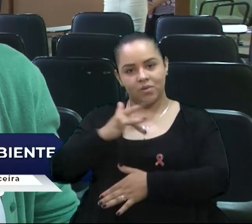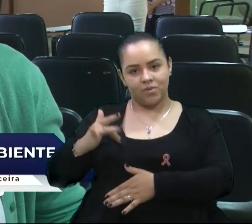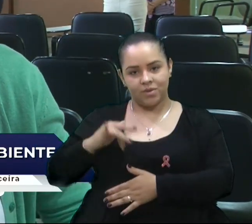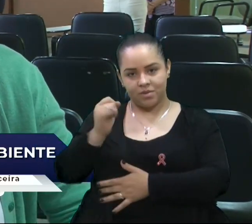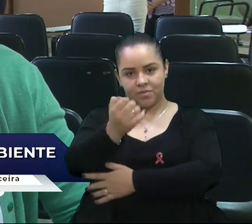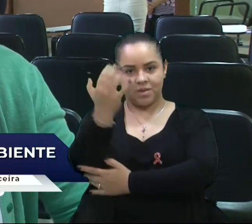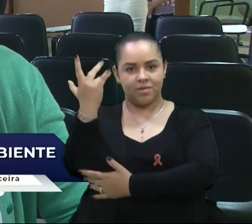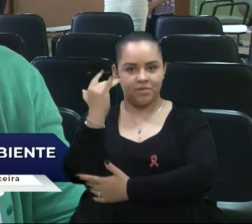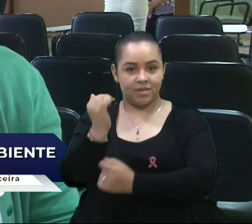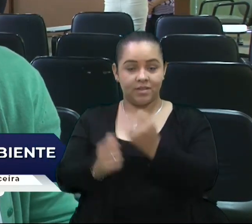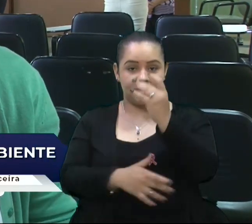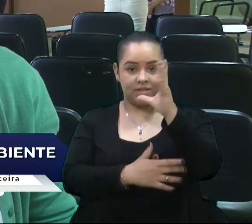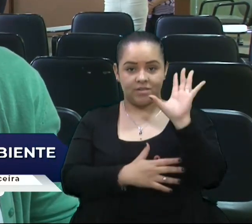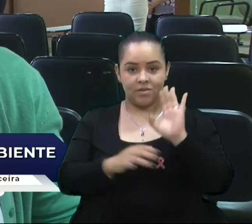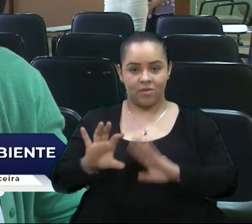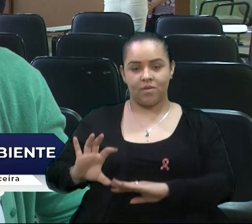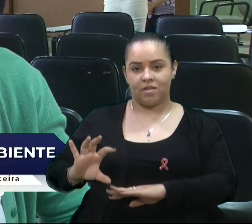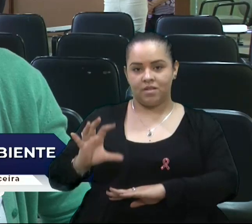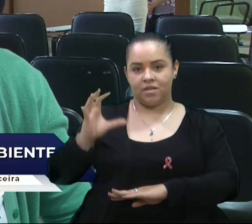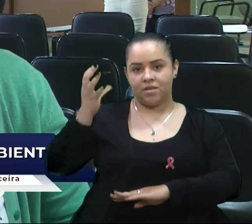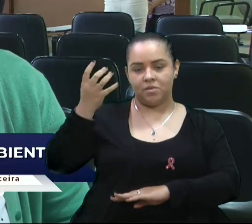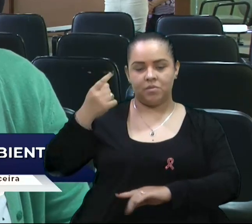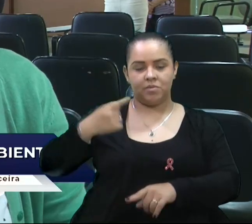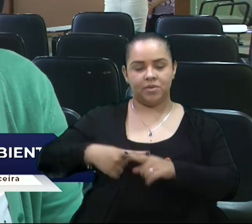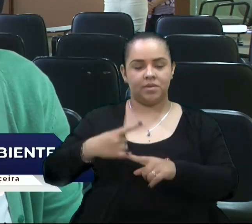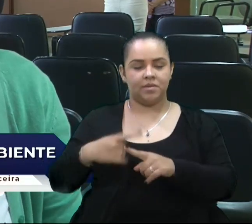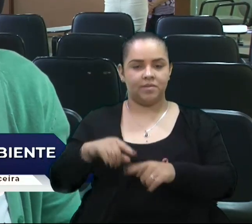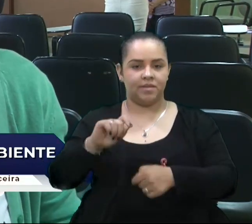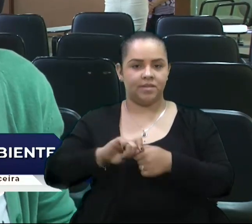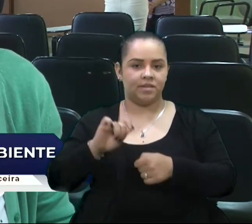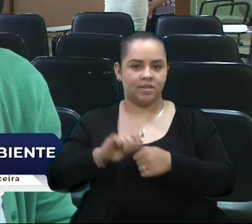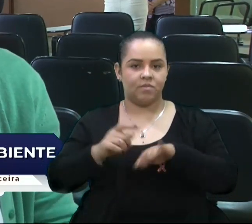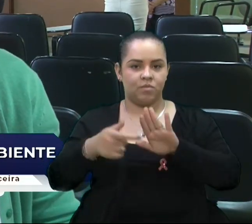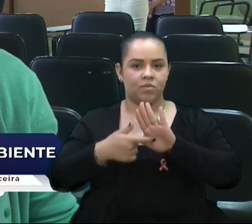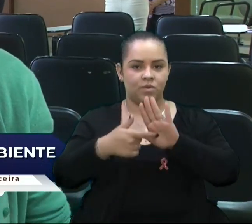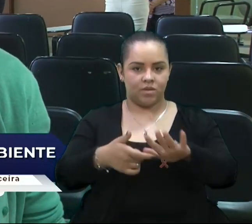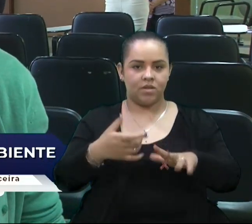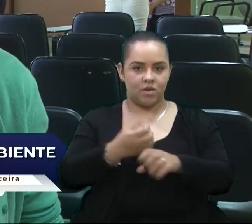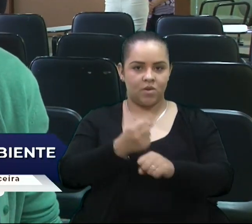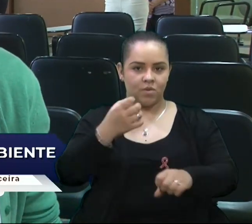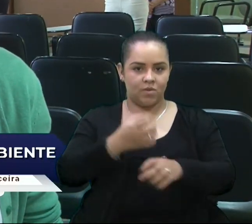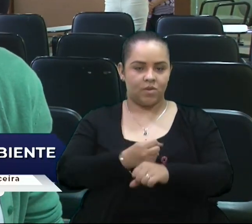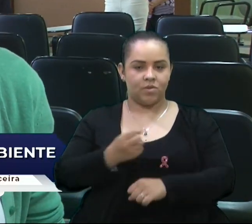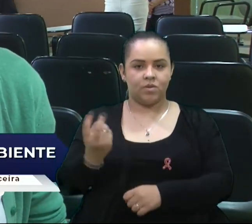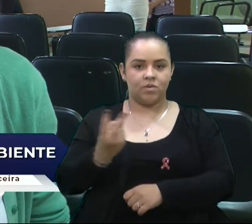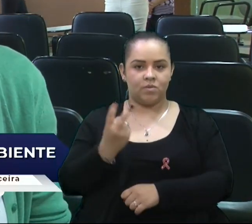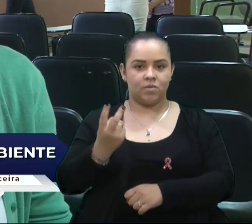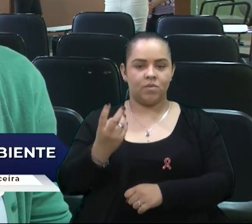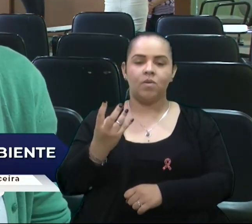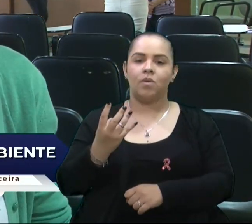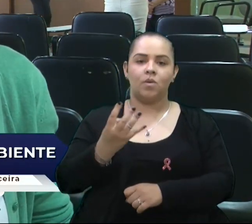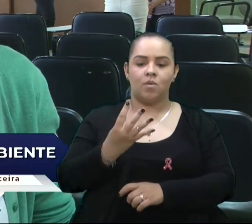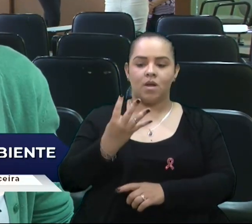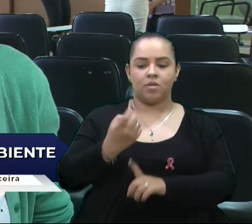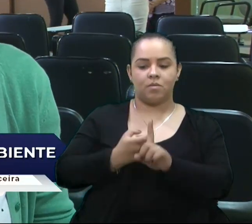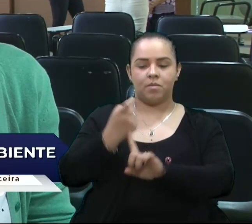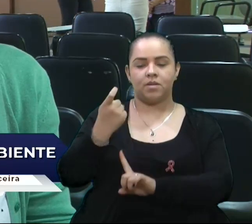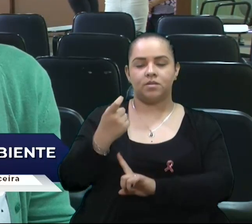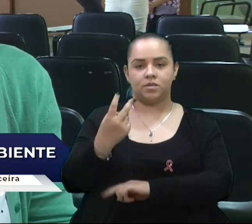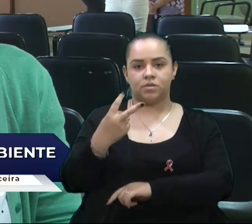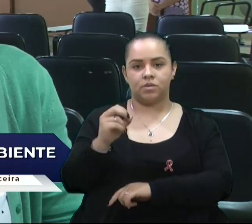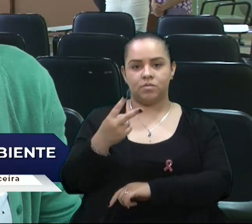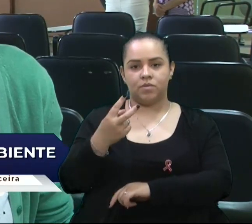audiência foi realizada justamente para fazer a prestação de contas do segundo quadrimestre de 2021